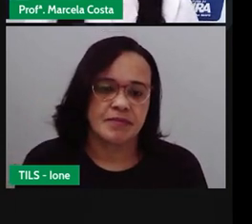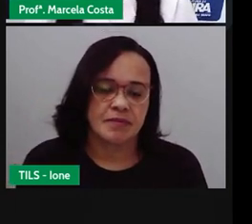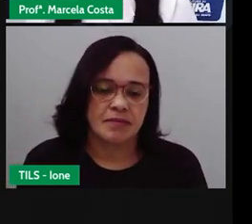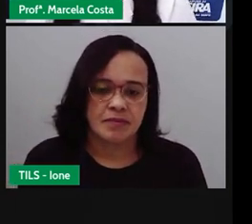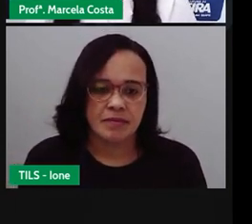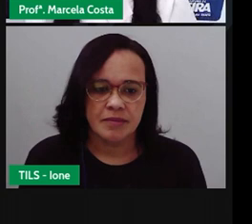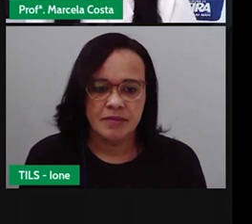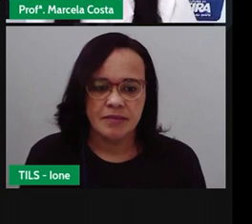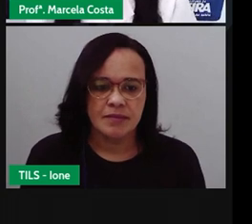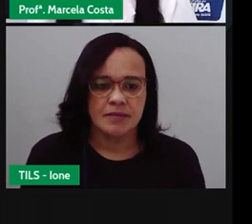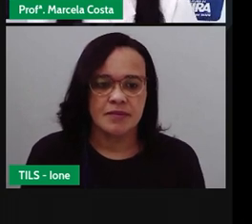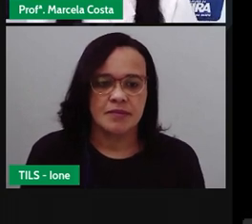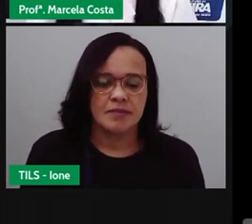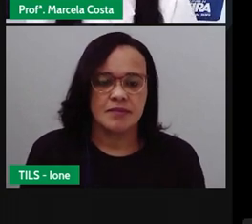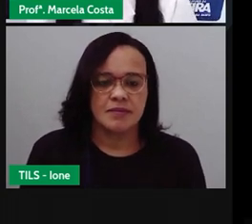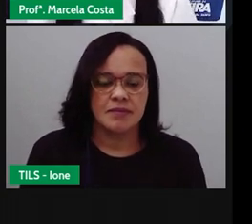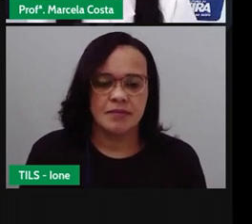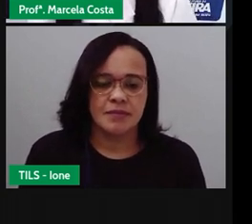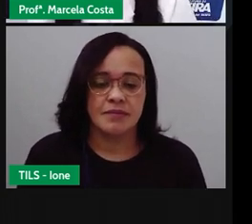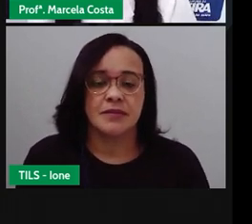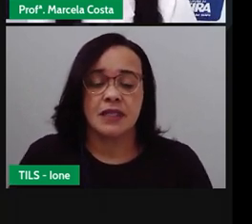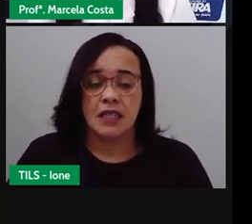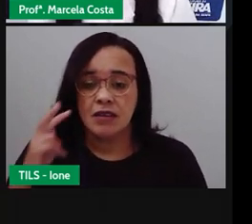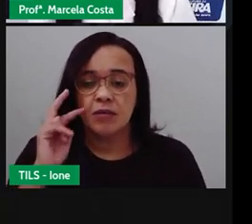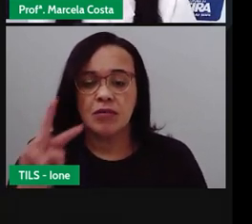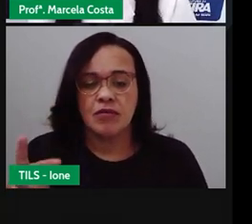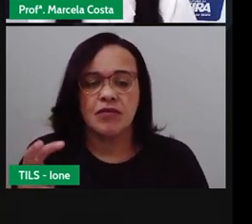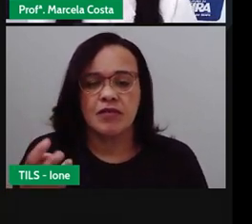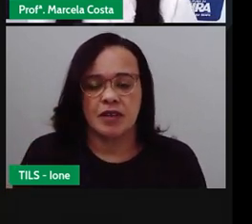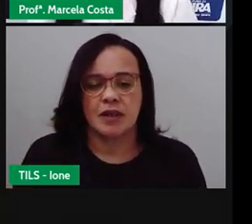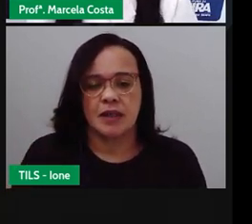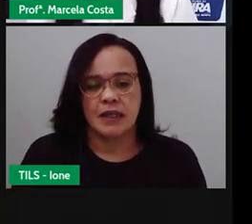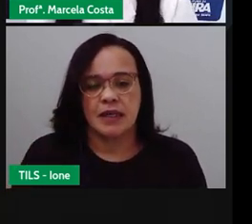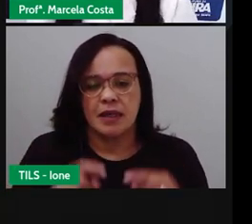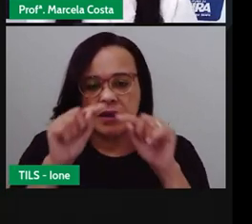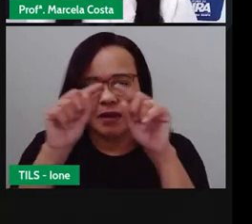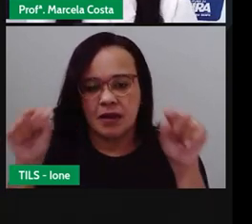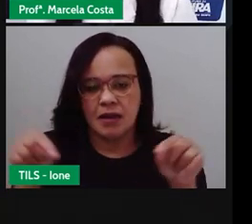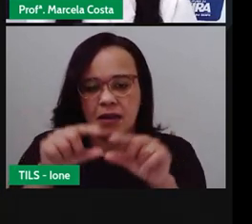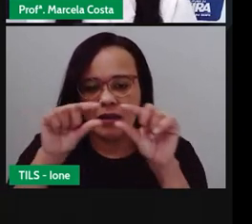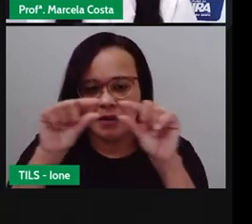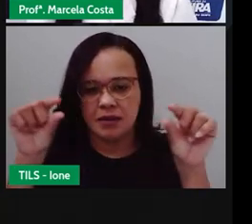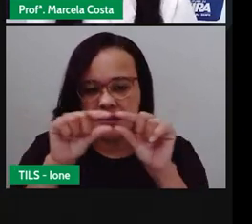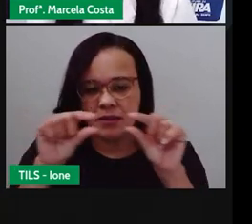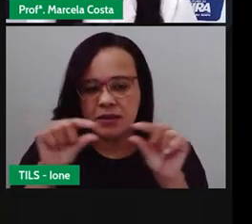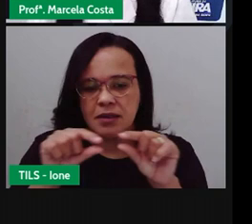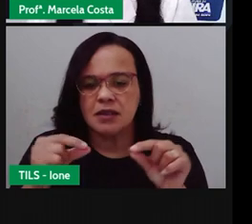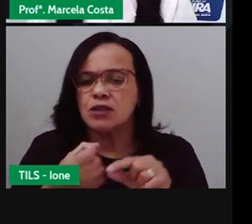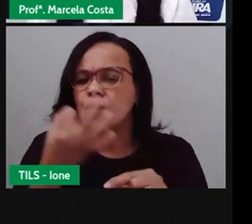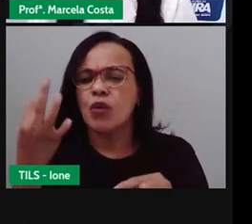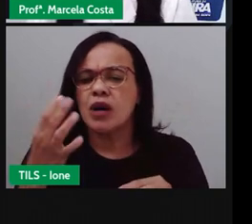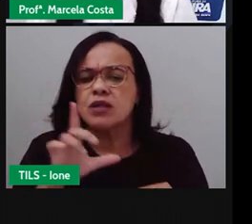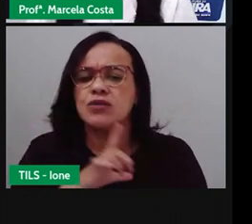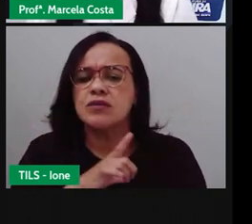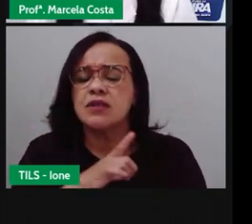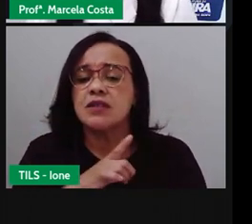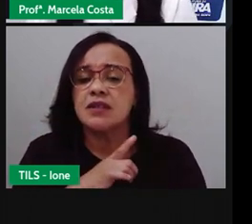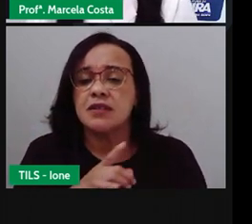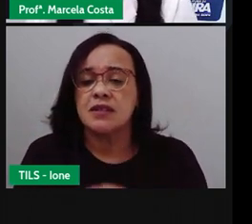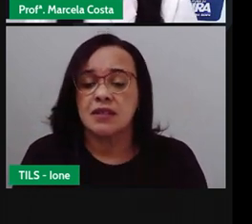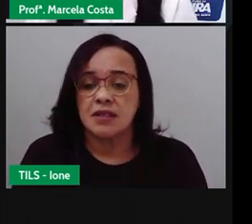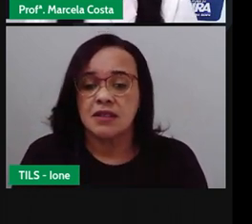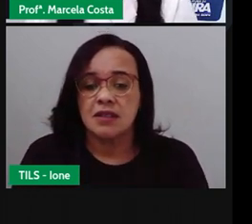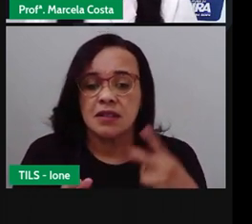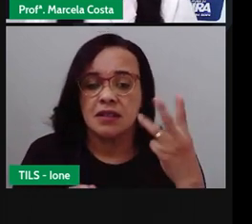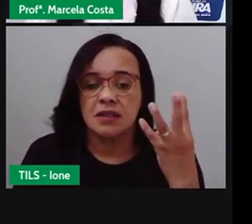Vamos ver quantos versos tem esse estrofe? Um, dois, três,